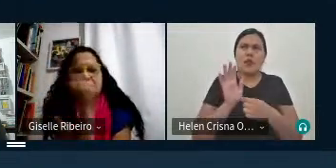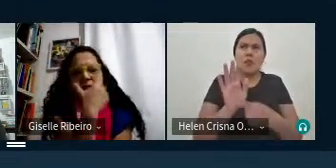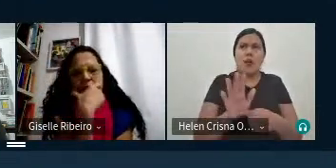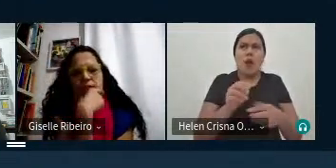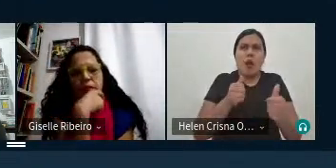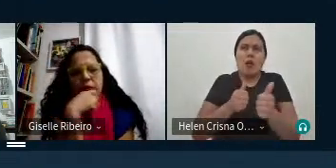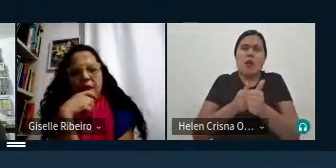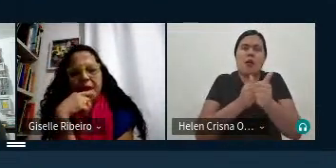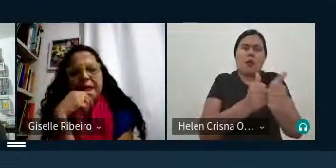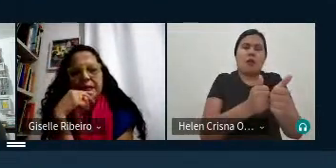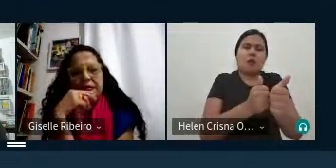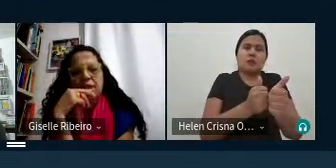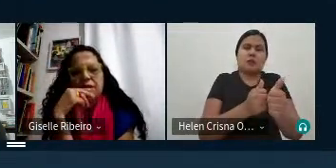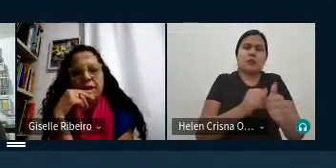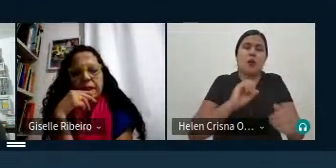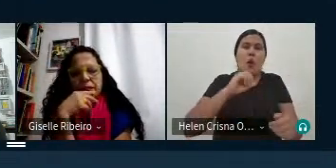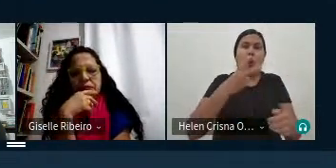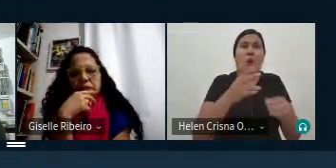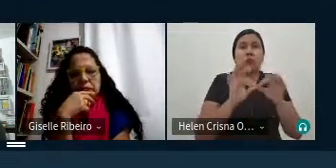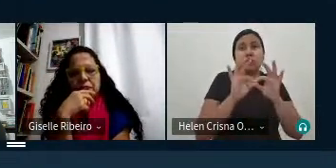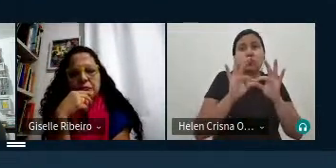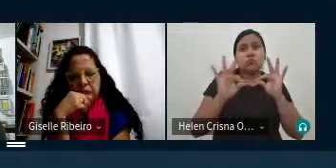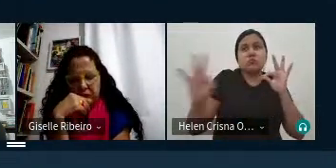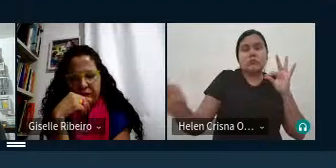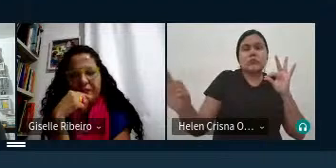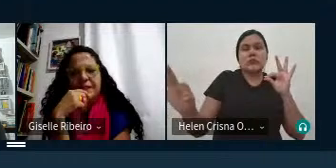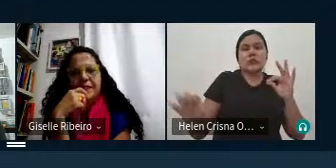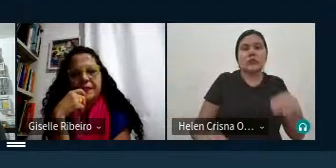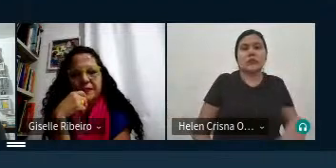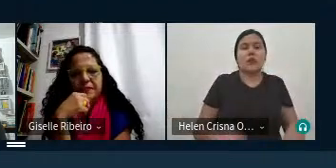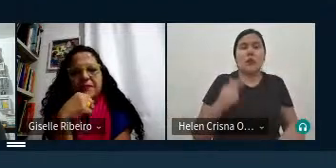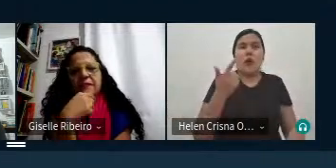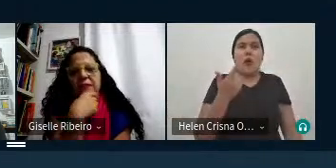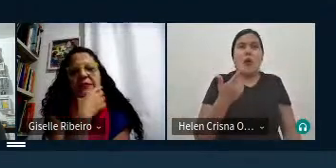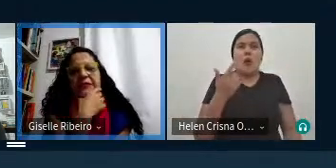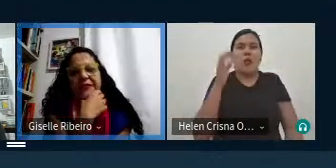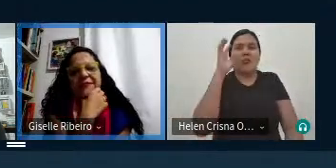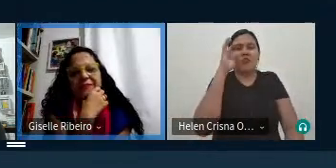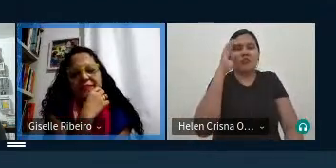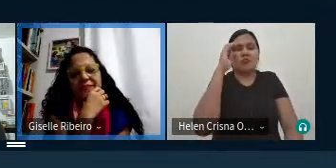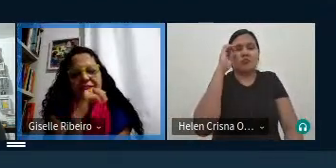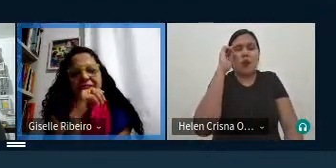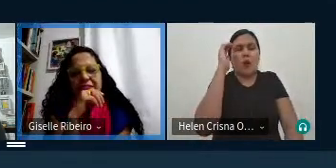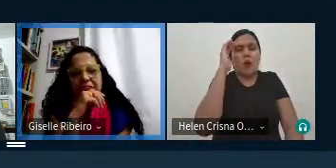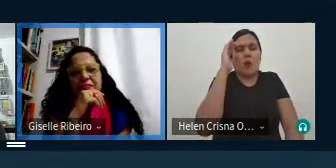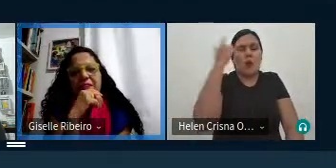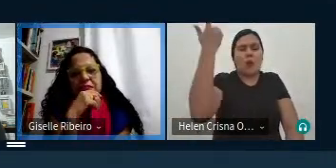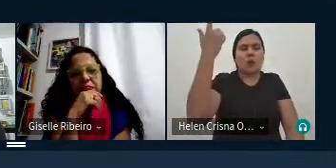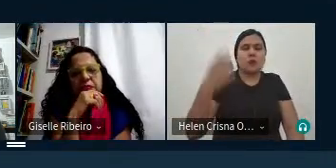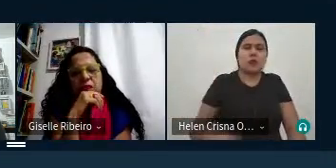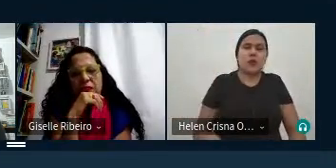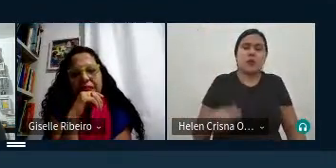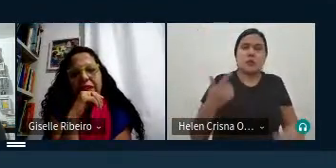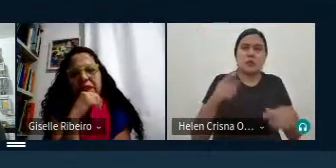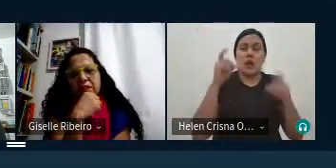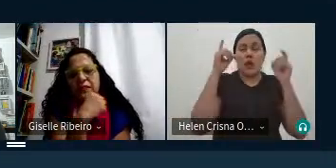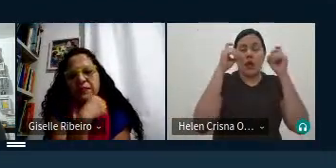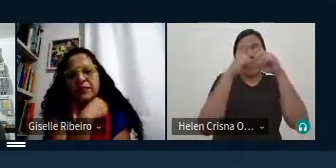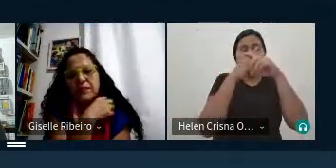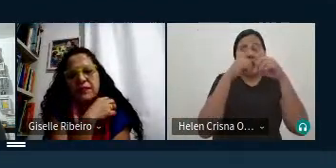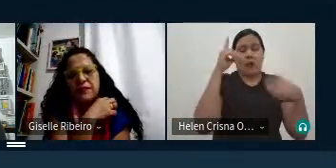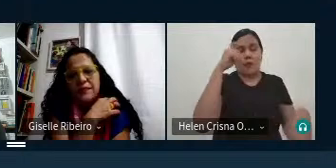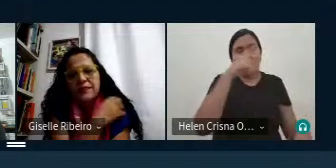aproximação ou o distanciamento quando ela não ocorre quando não há essa preocupação o